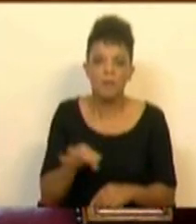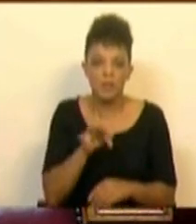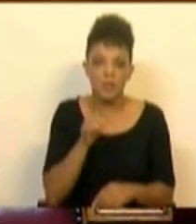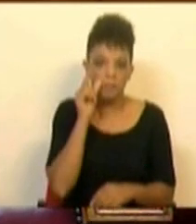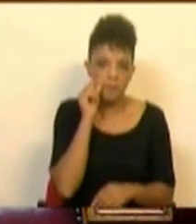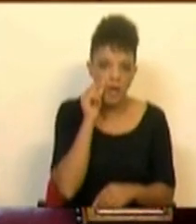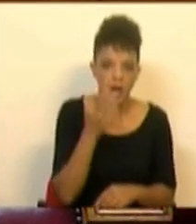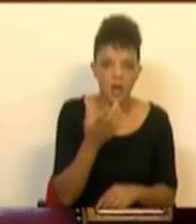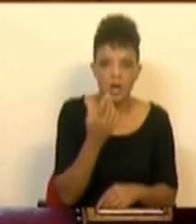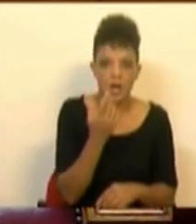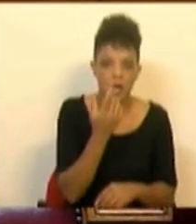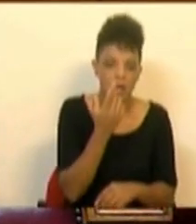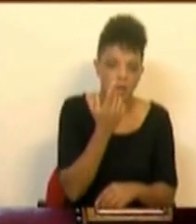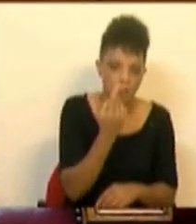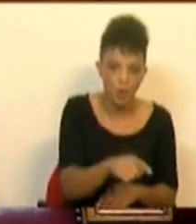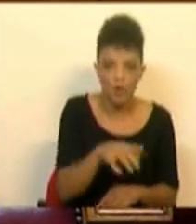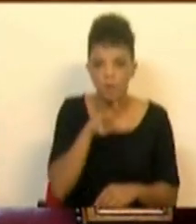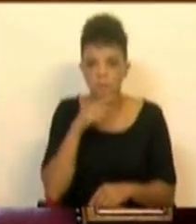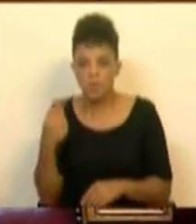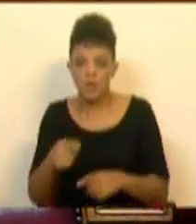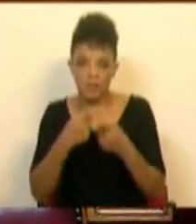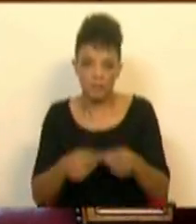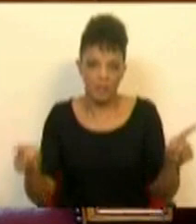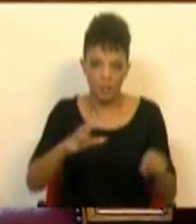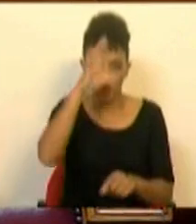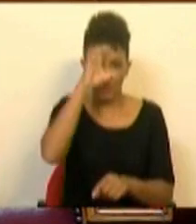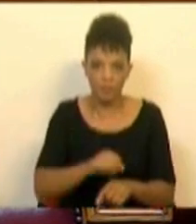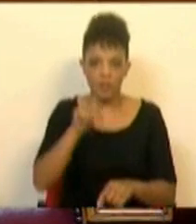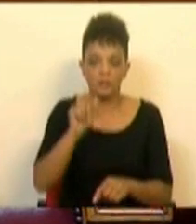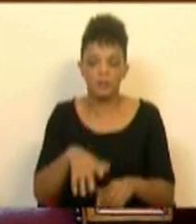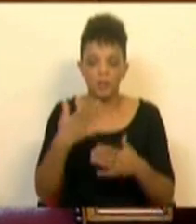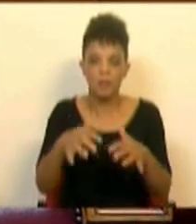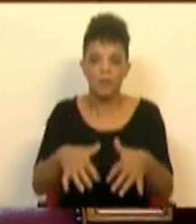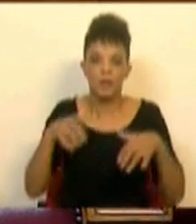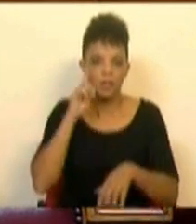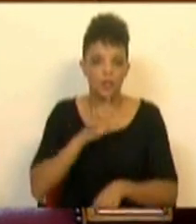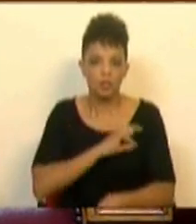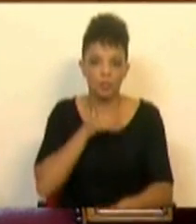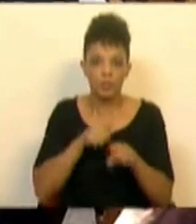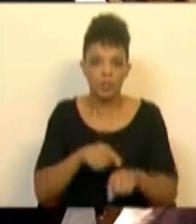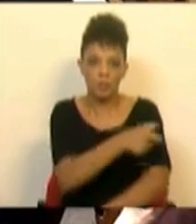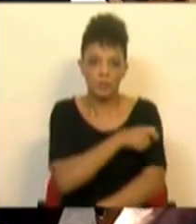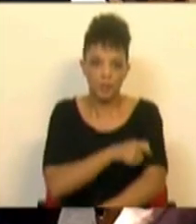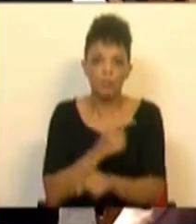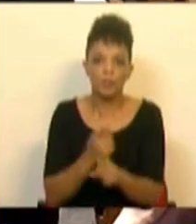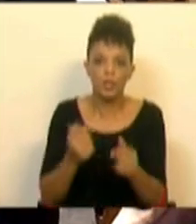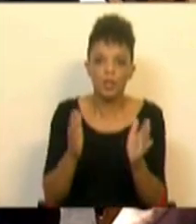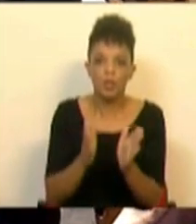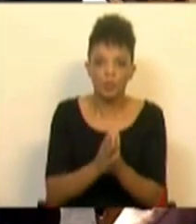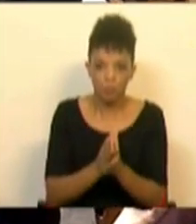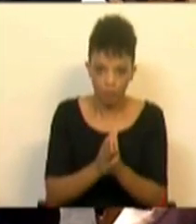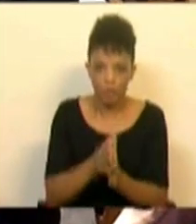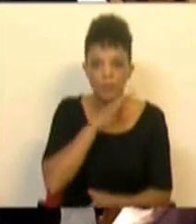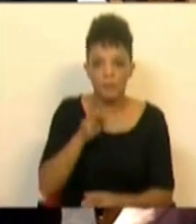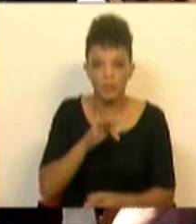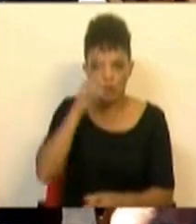monoparentais e haverá sempre uma diferença entre o Governo e a bancada que a Sra. Deputada representa, é que nós governamos para todas as famílias,